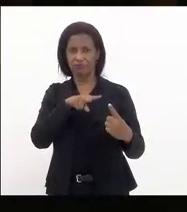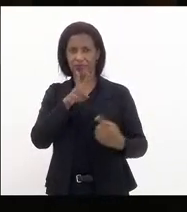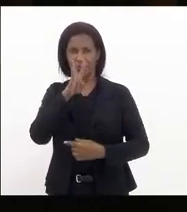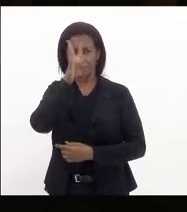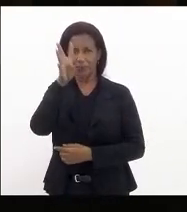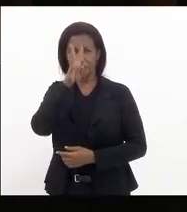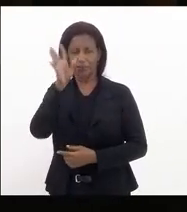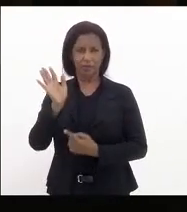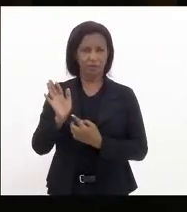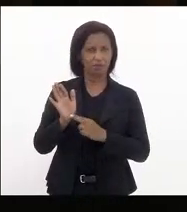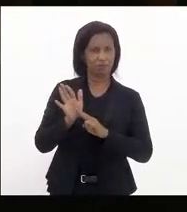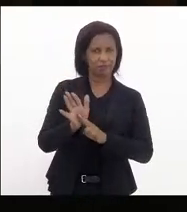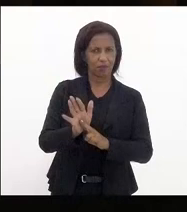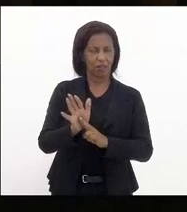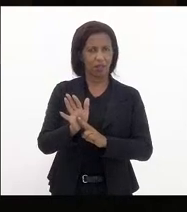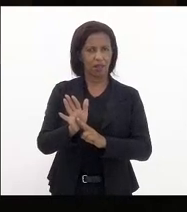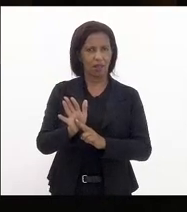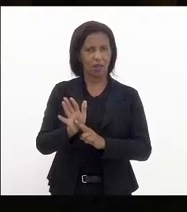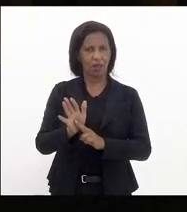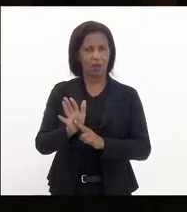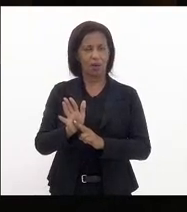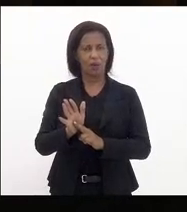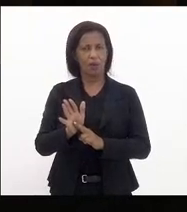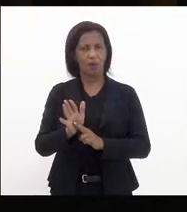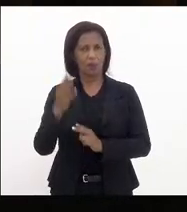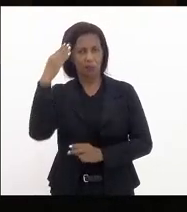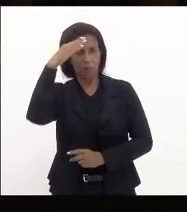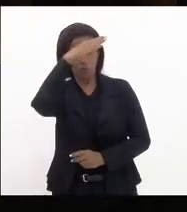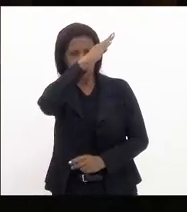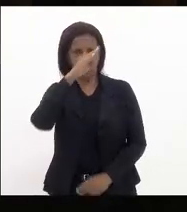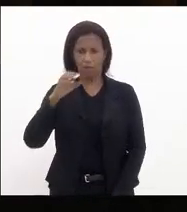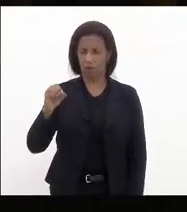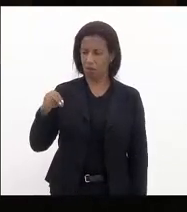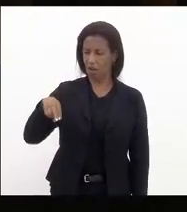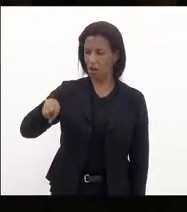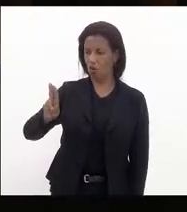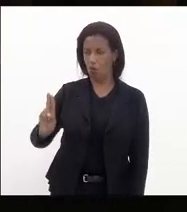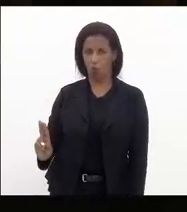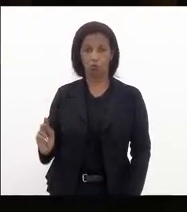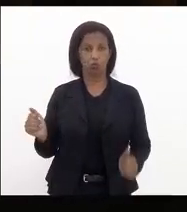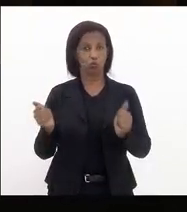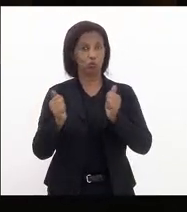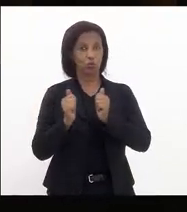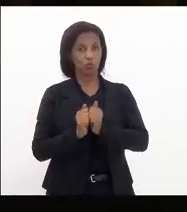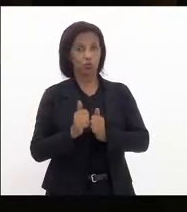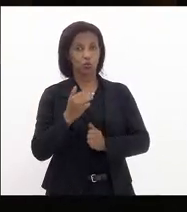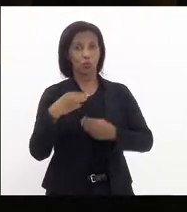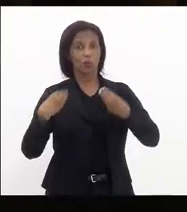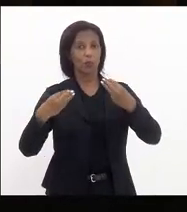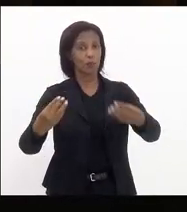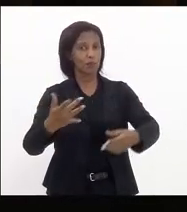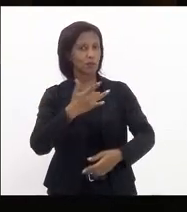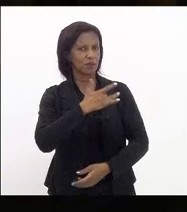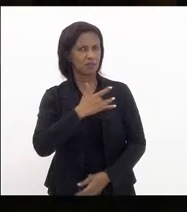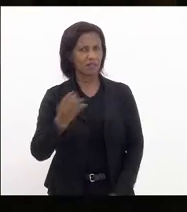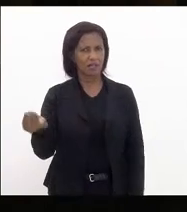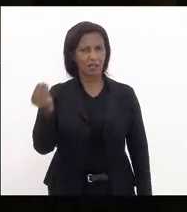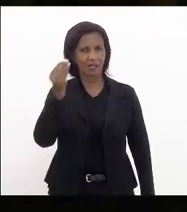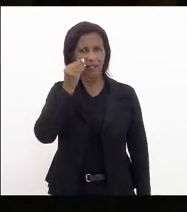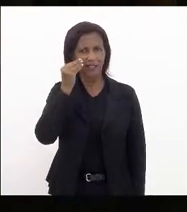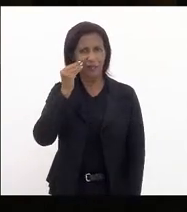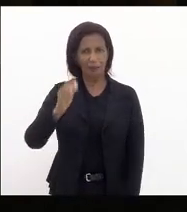que representa Bolsonaro na ONU com o seu ministro da saúde testando